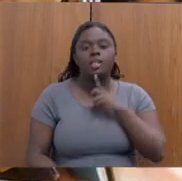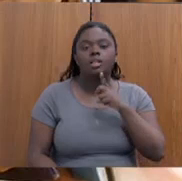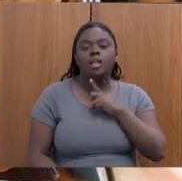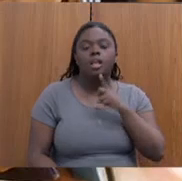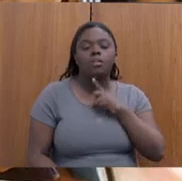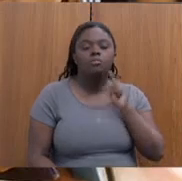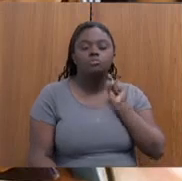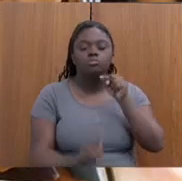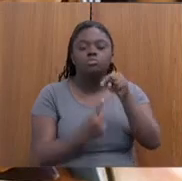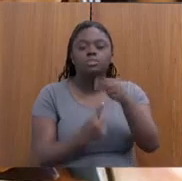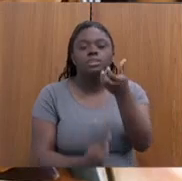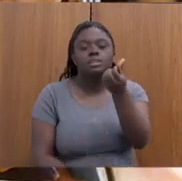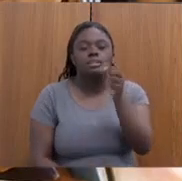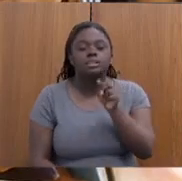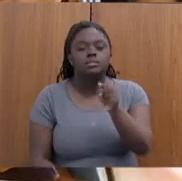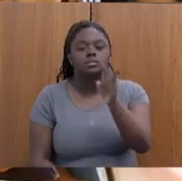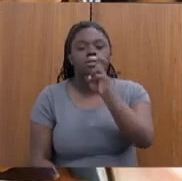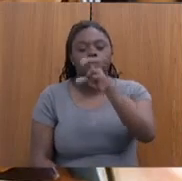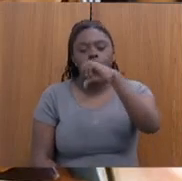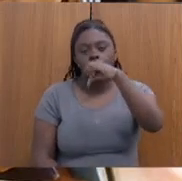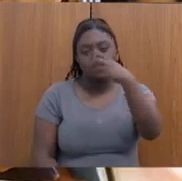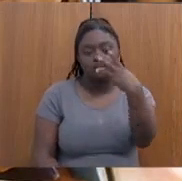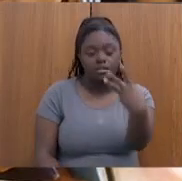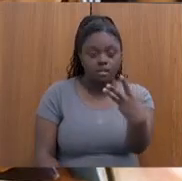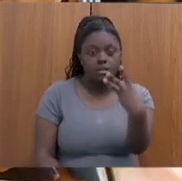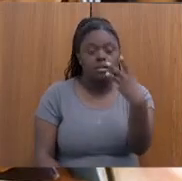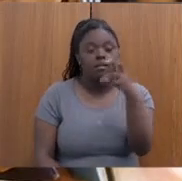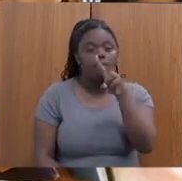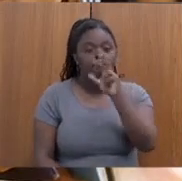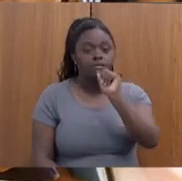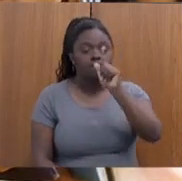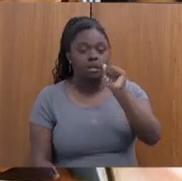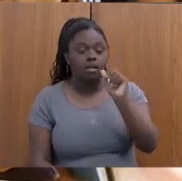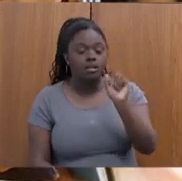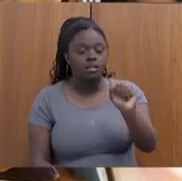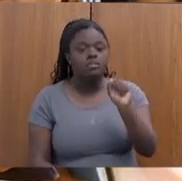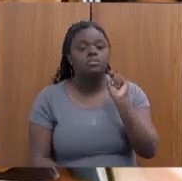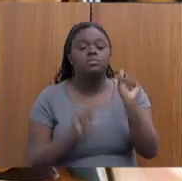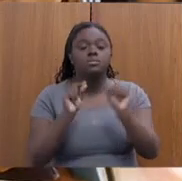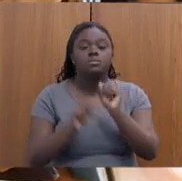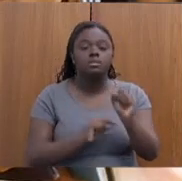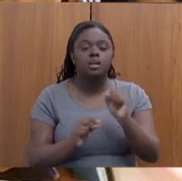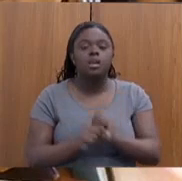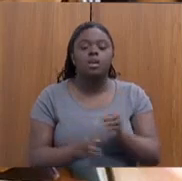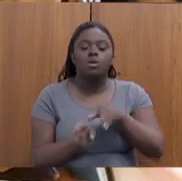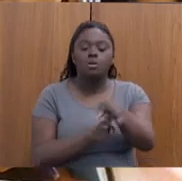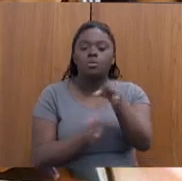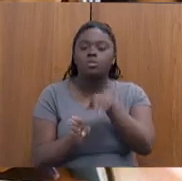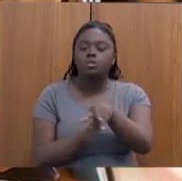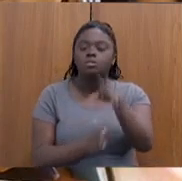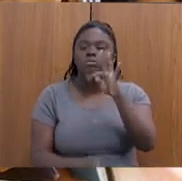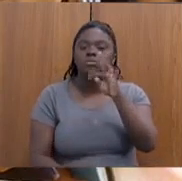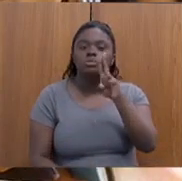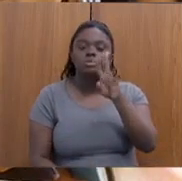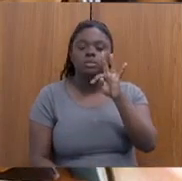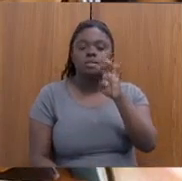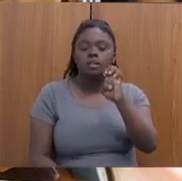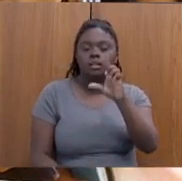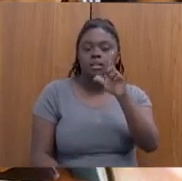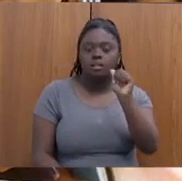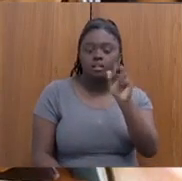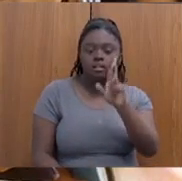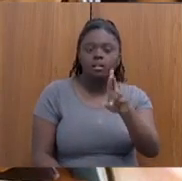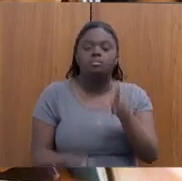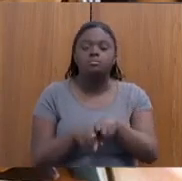6.593 vagas ofertadas em curso de formação para conselheiros tutelares e de direitos e gestores municipais de criança,